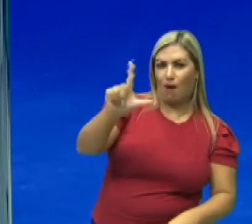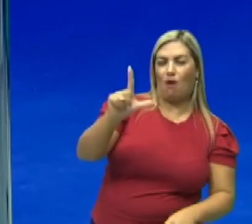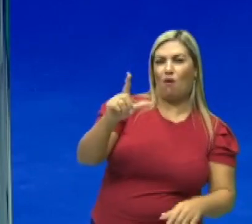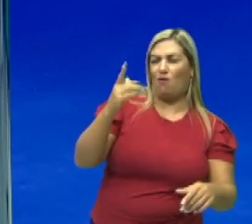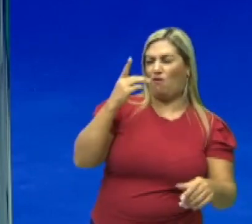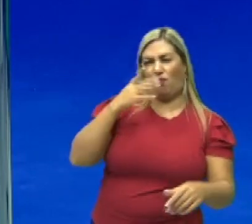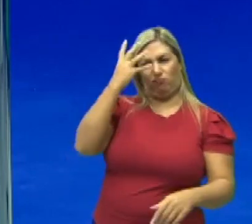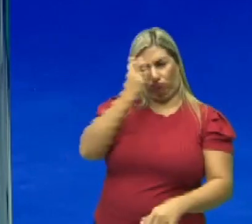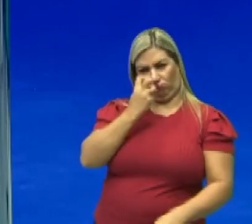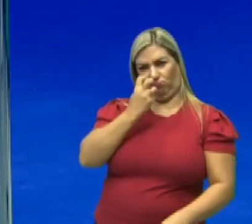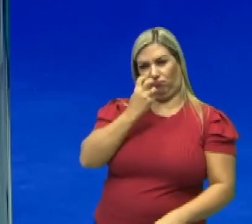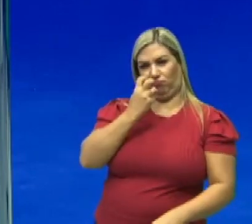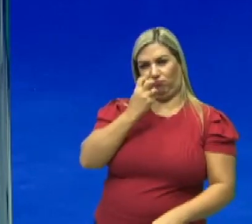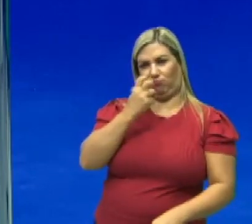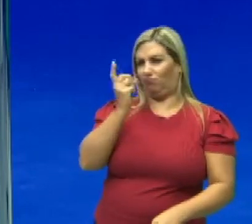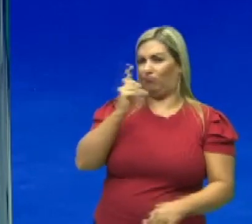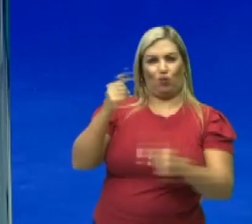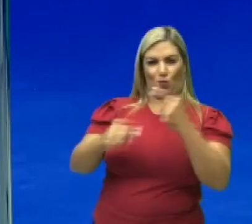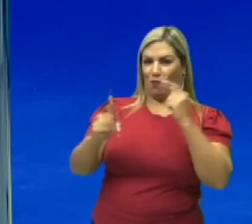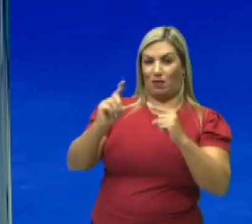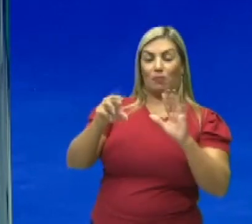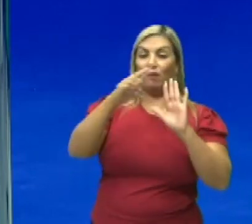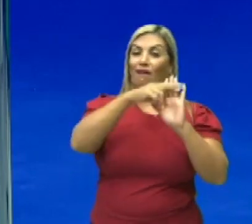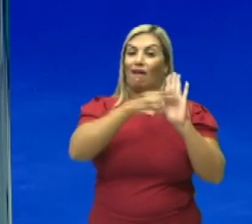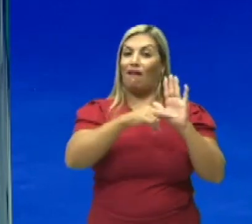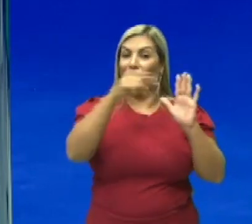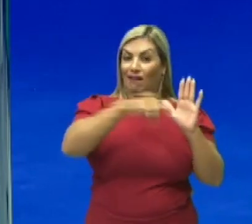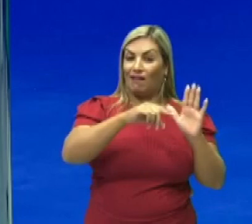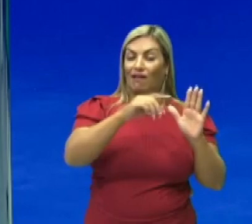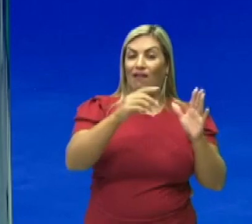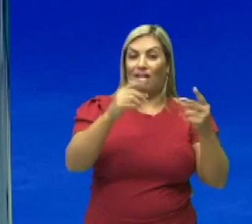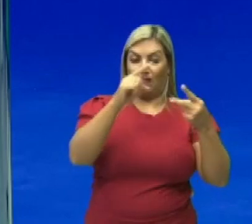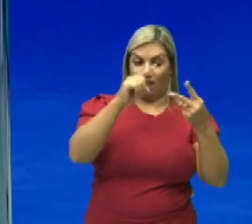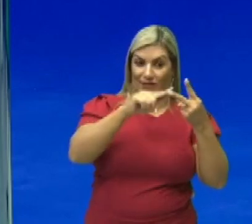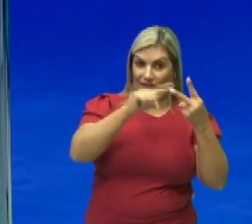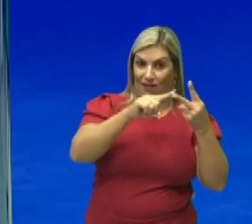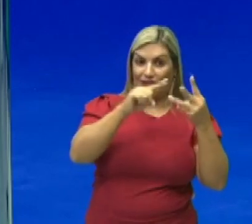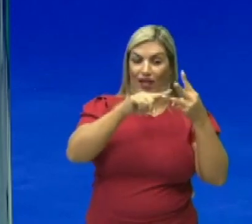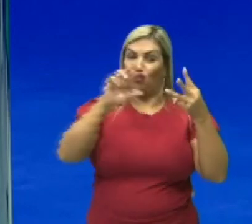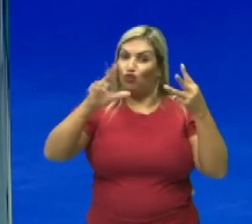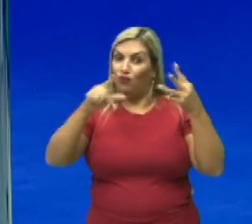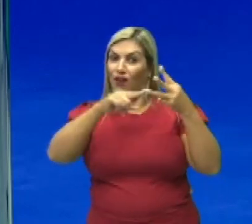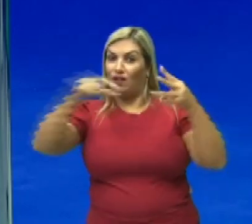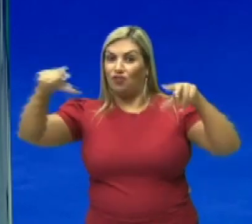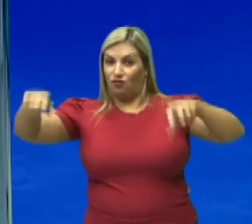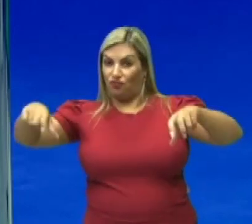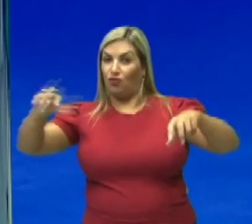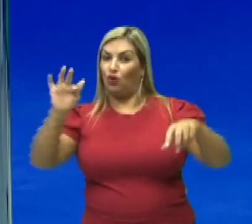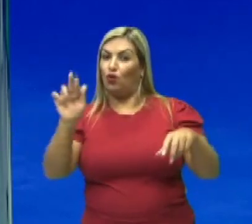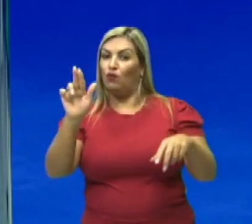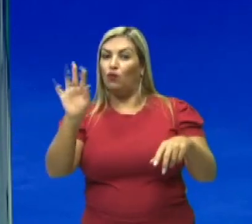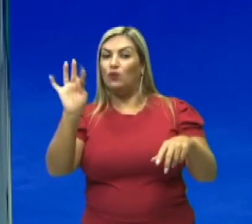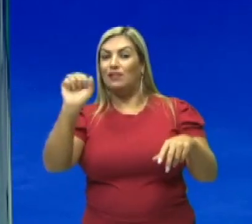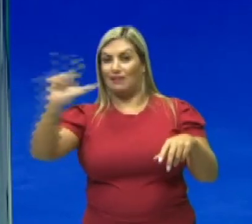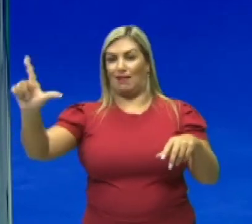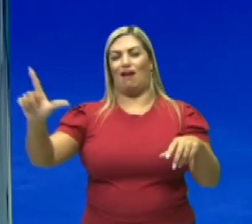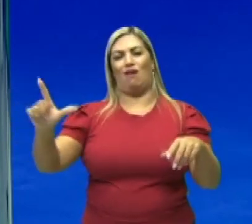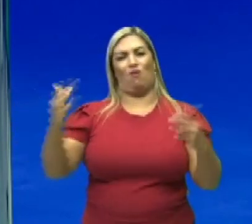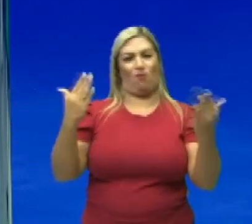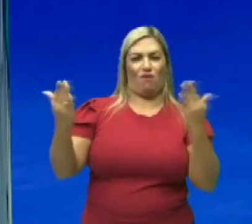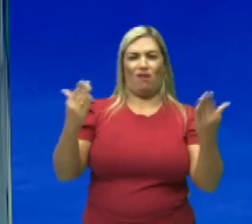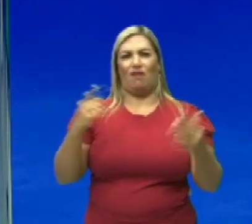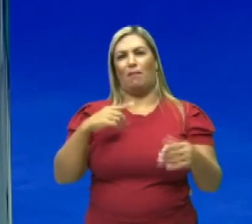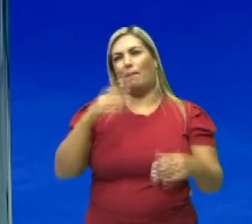gostar. Por quê? Porque as regras são totalmente diferentes. Tem gente que faz a comparação do handball como